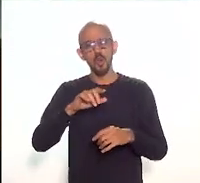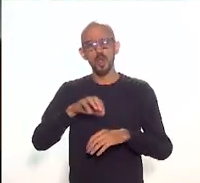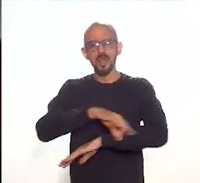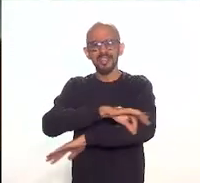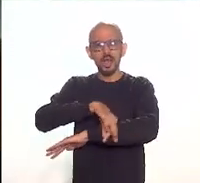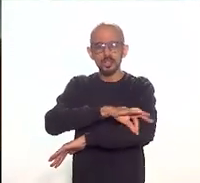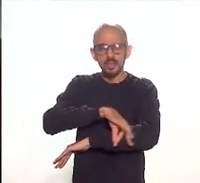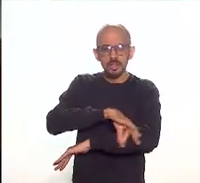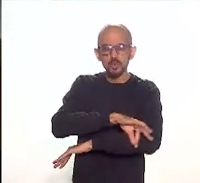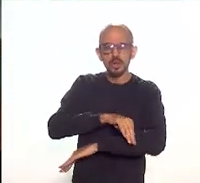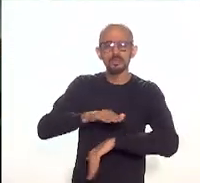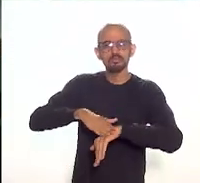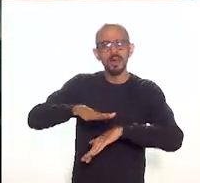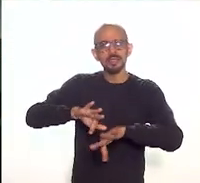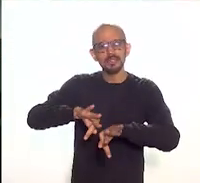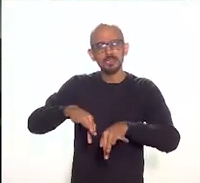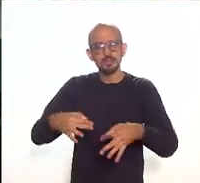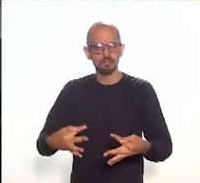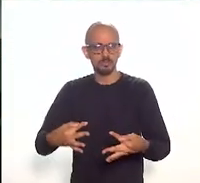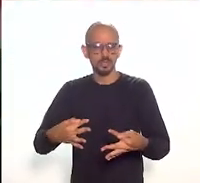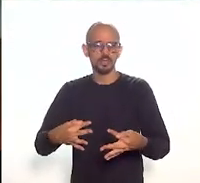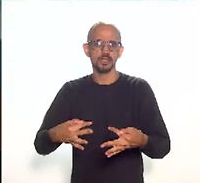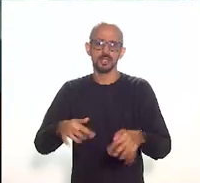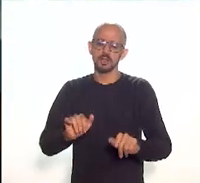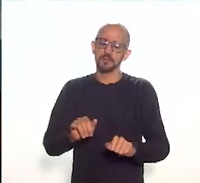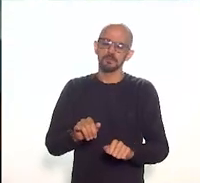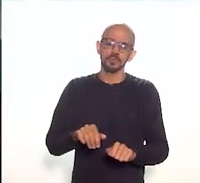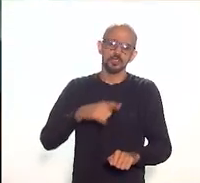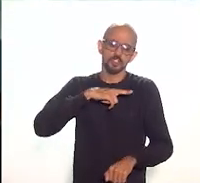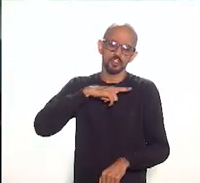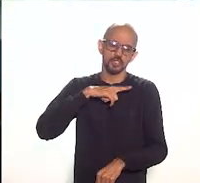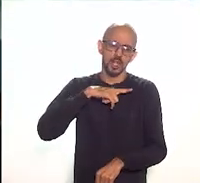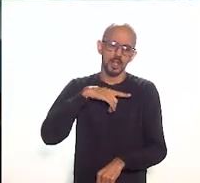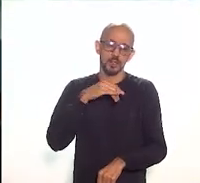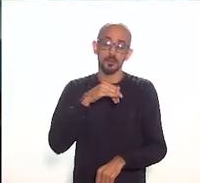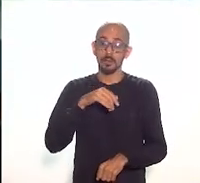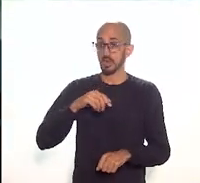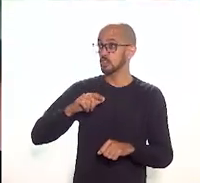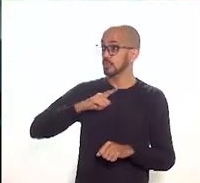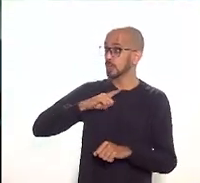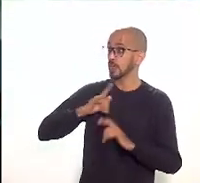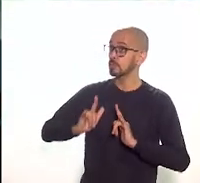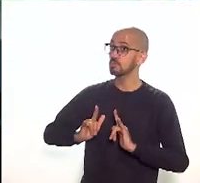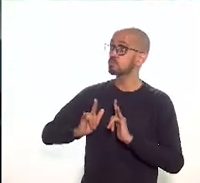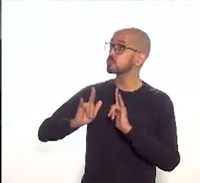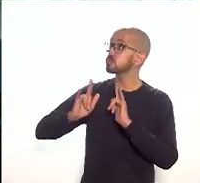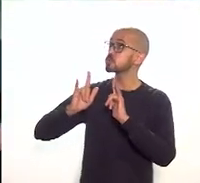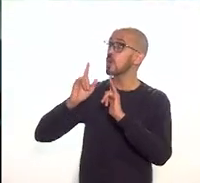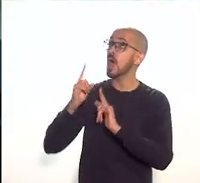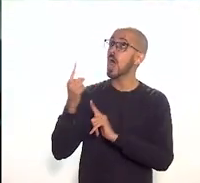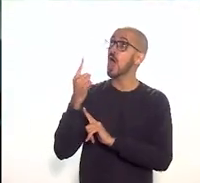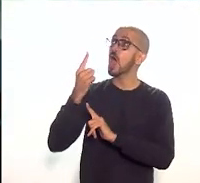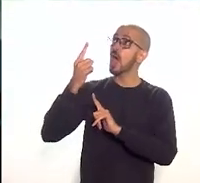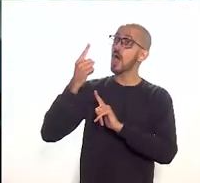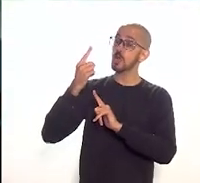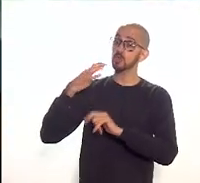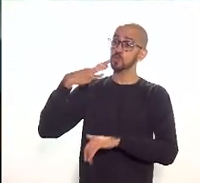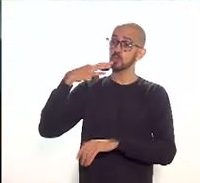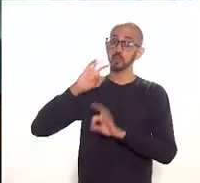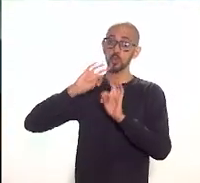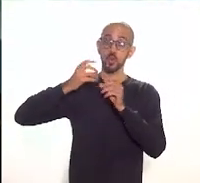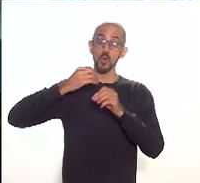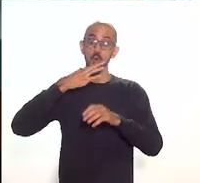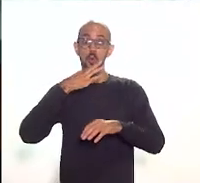modesta, que a gente tenha essa arquitetura dos grandes monumentos, que é mais conhecida, mas a gente tem essa